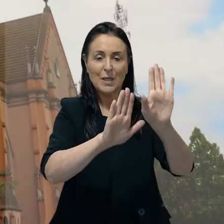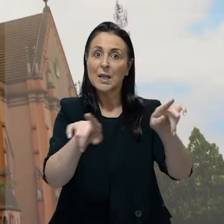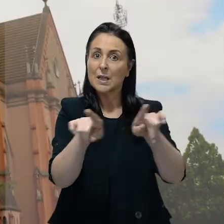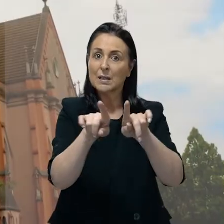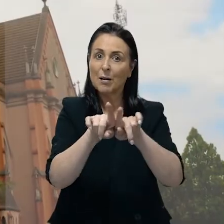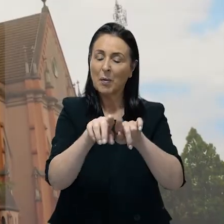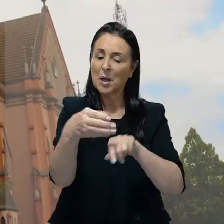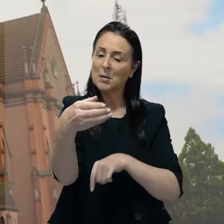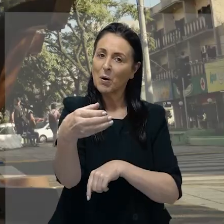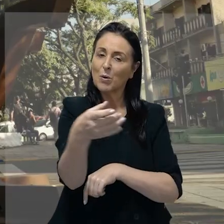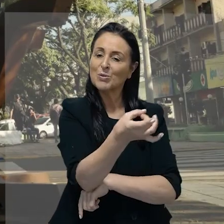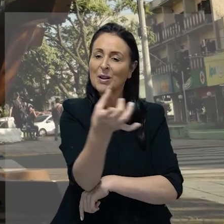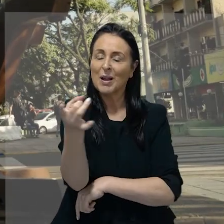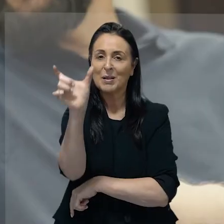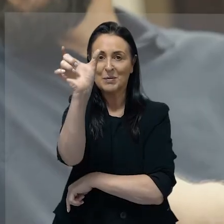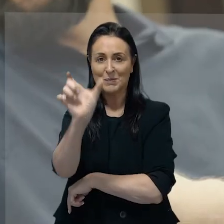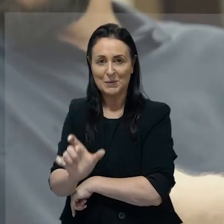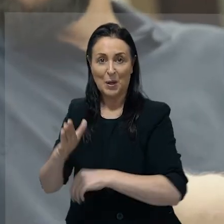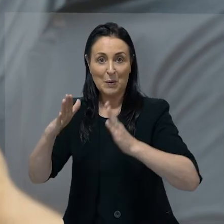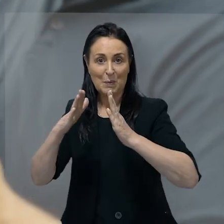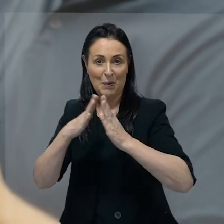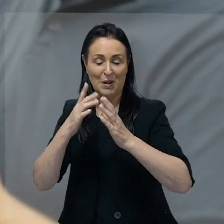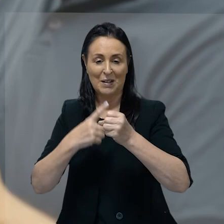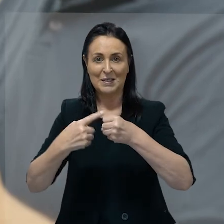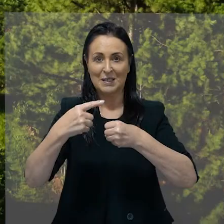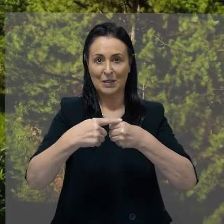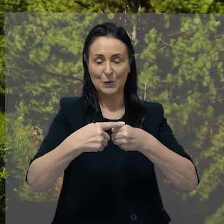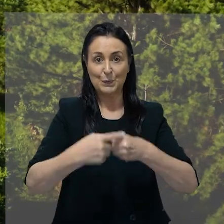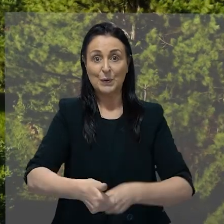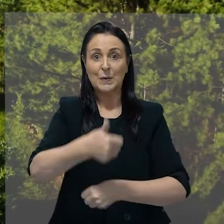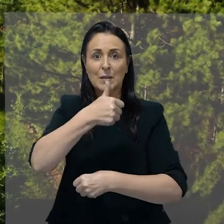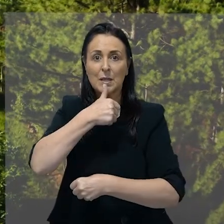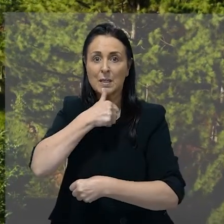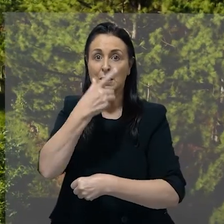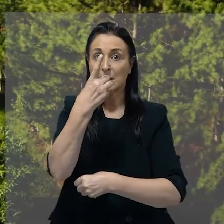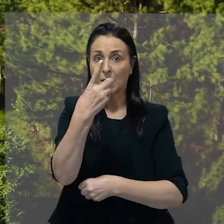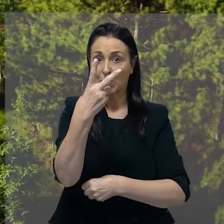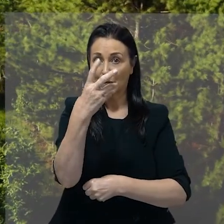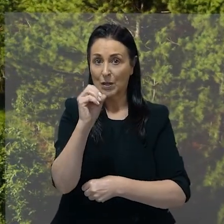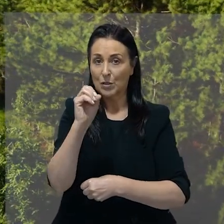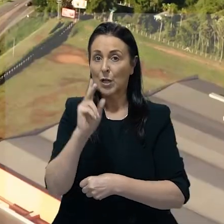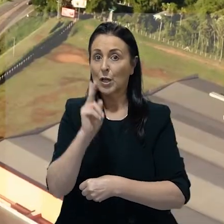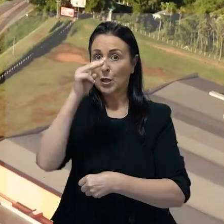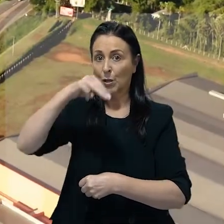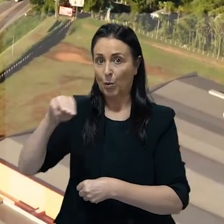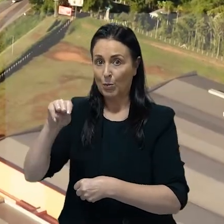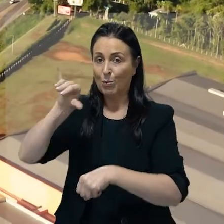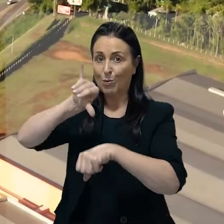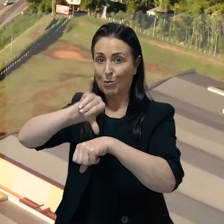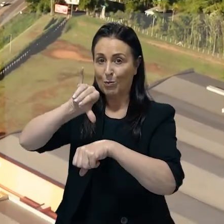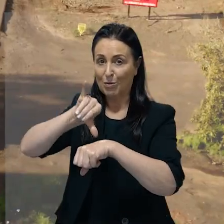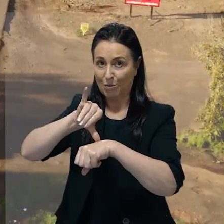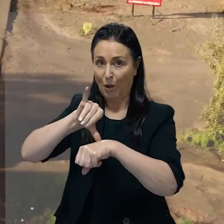monumentos e, claro, na mão de cada morador. Venâncio Aires fica a 120 quilômetros da capital